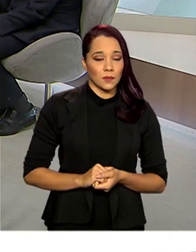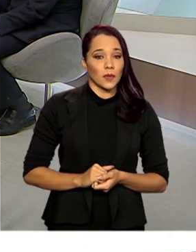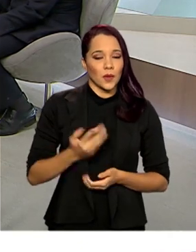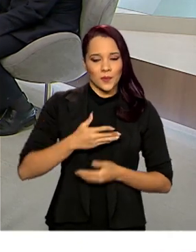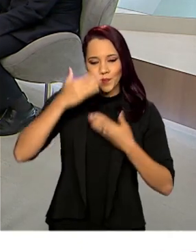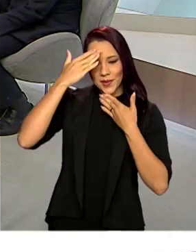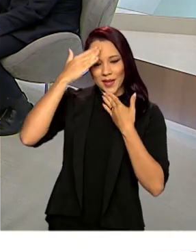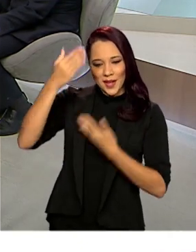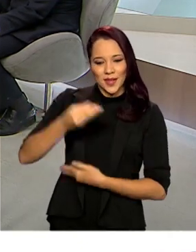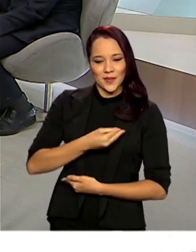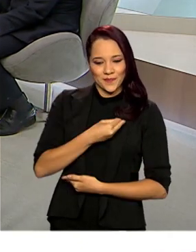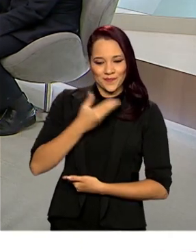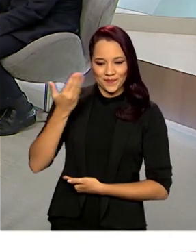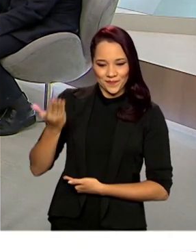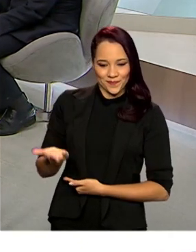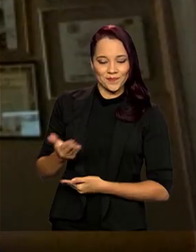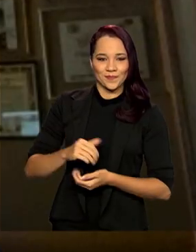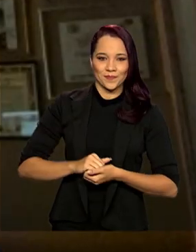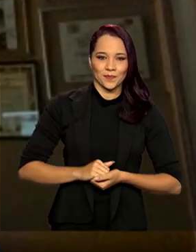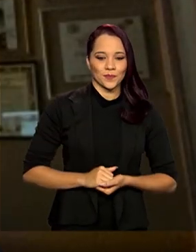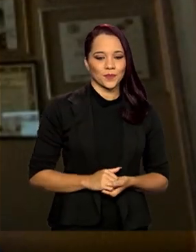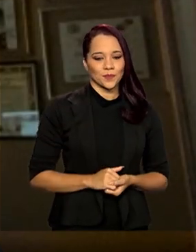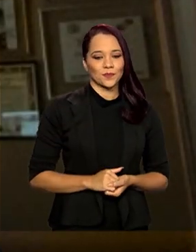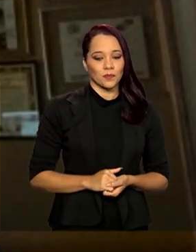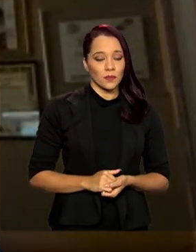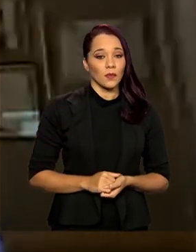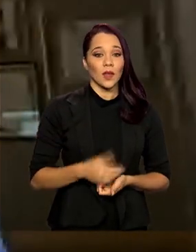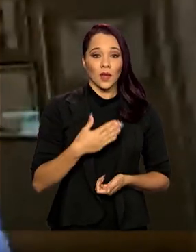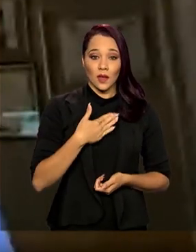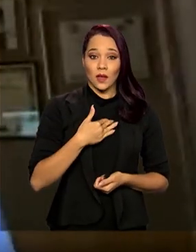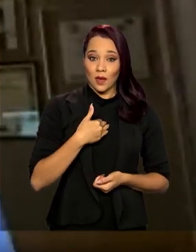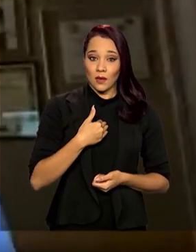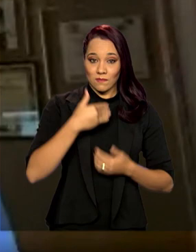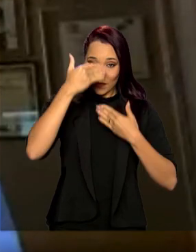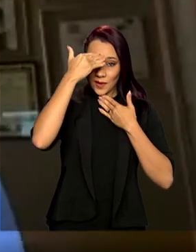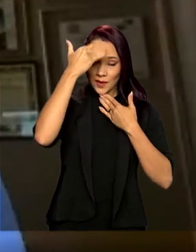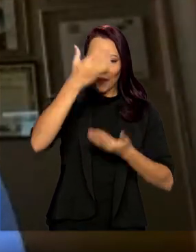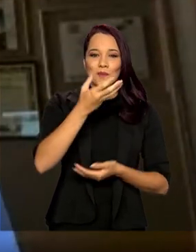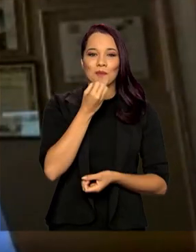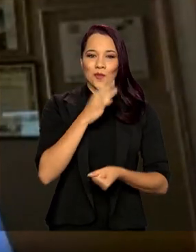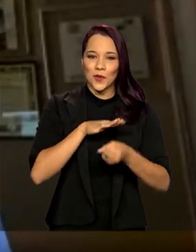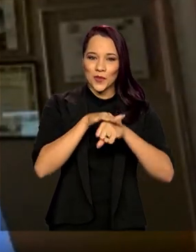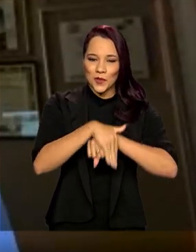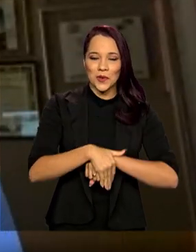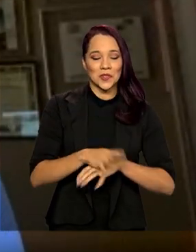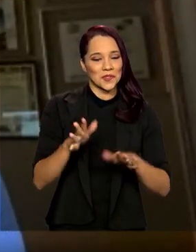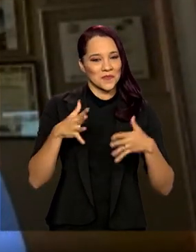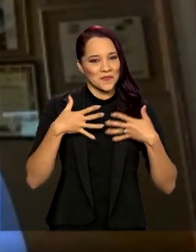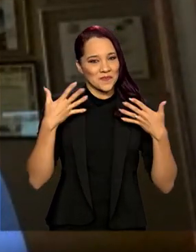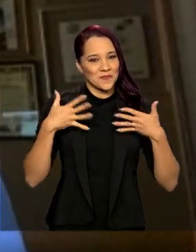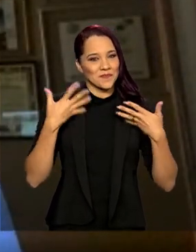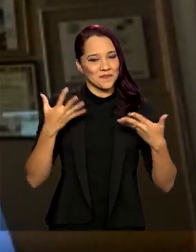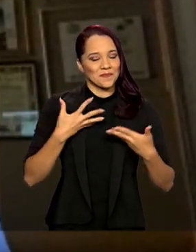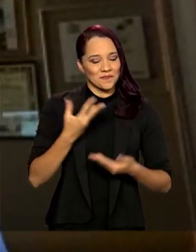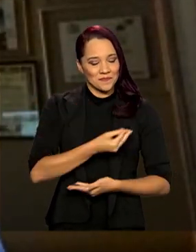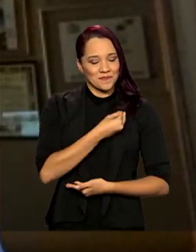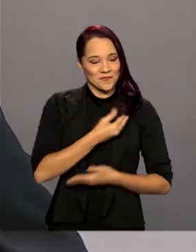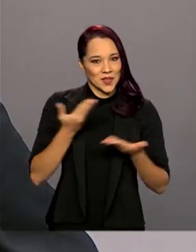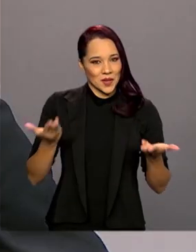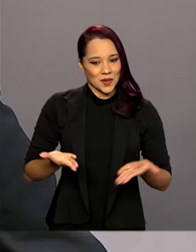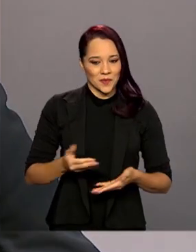obrigado pela presença, ex-deputado. Eu que agradeço, muito boa noite, uma alegria muito grande estar aqui.